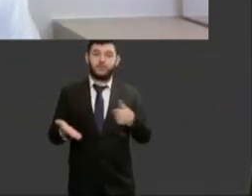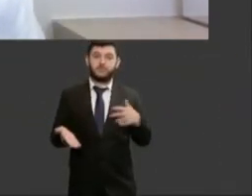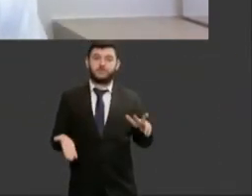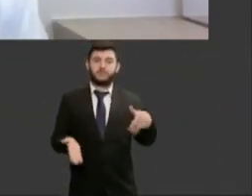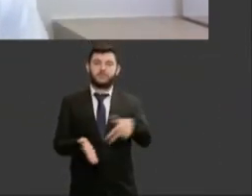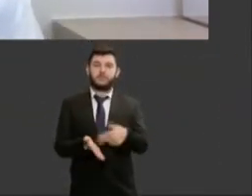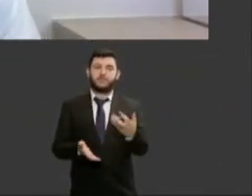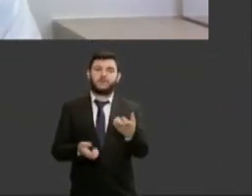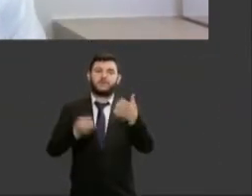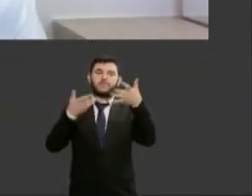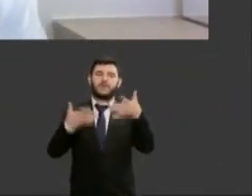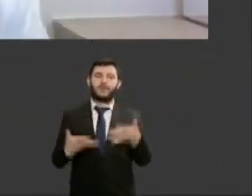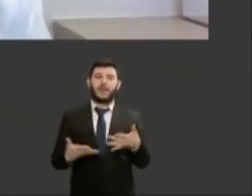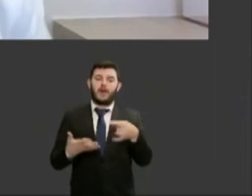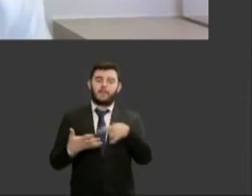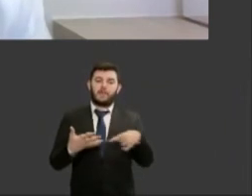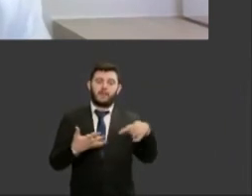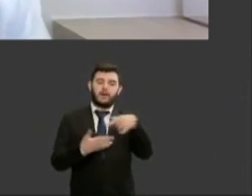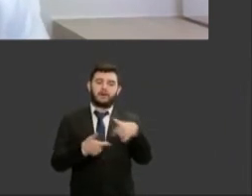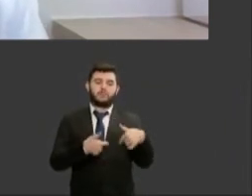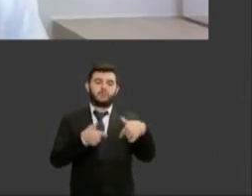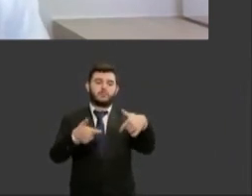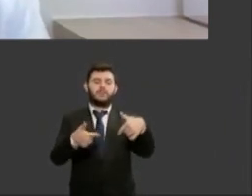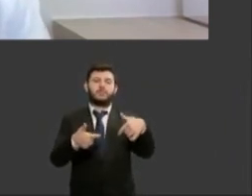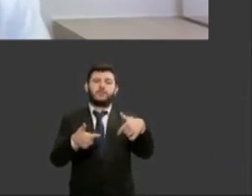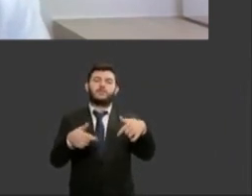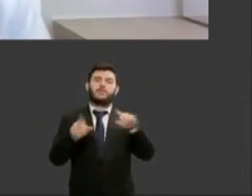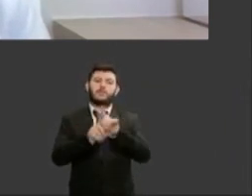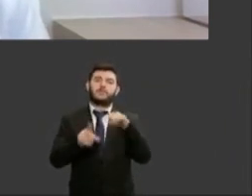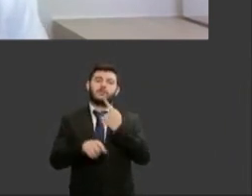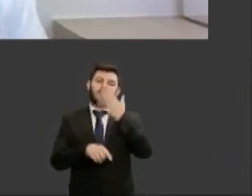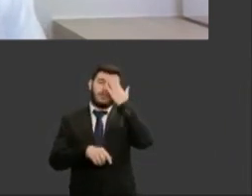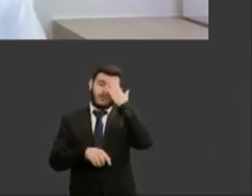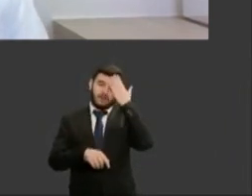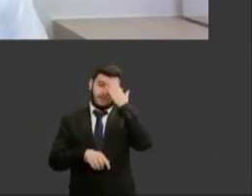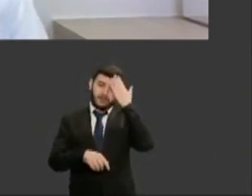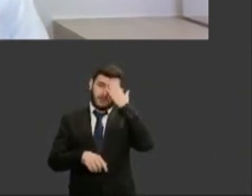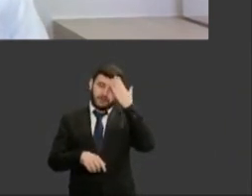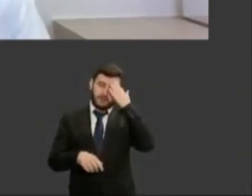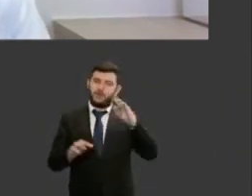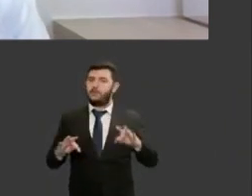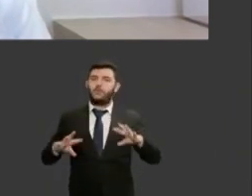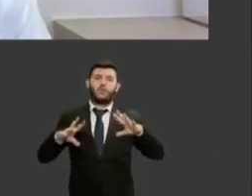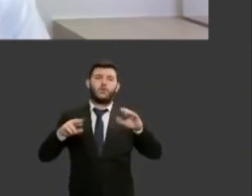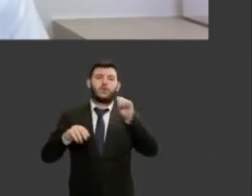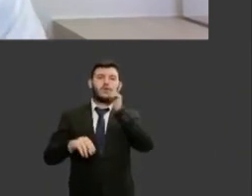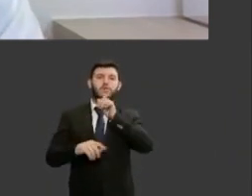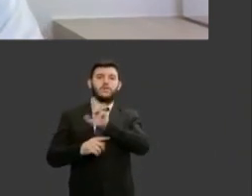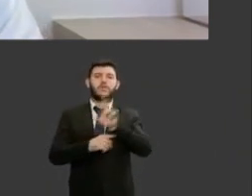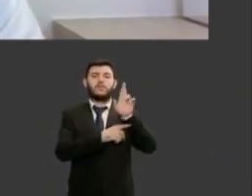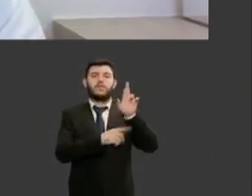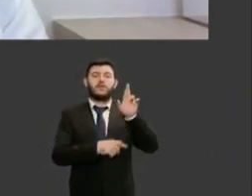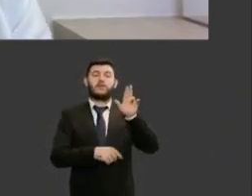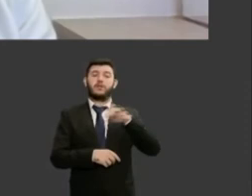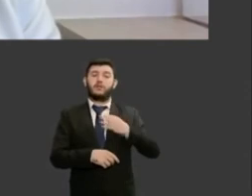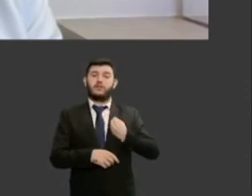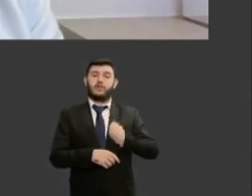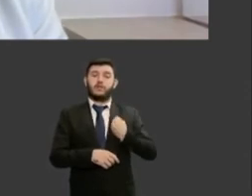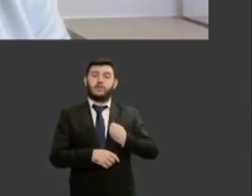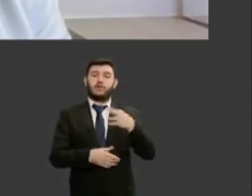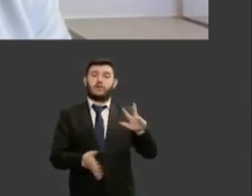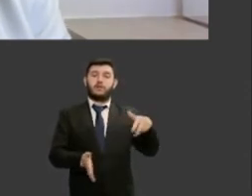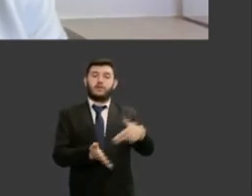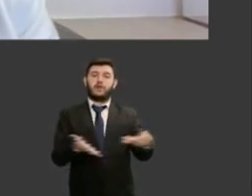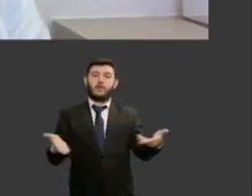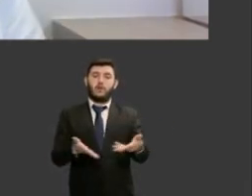encontrados que eu tenho certeza que foram esses todas todas que aqui estão encontraram desafios para estar onde estão os